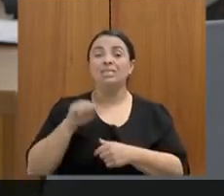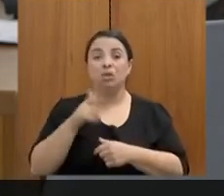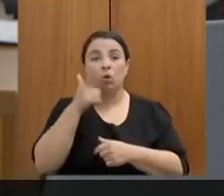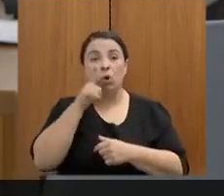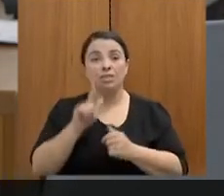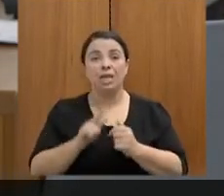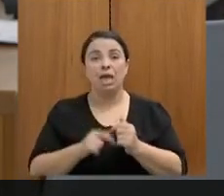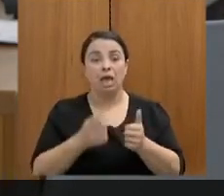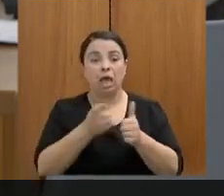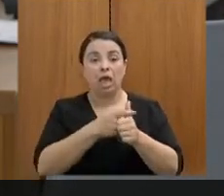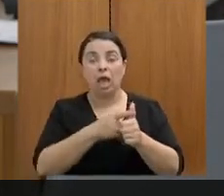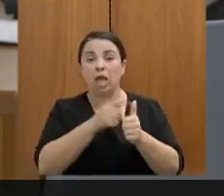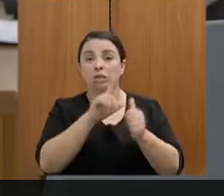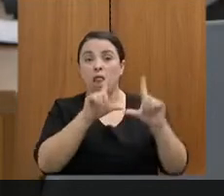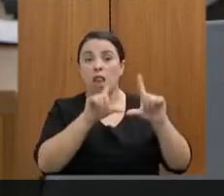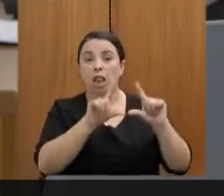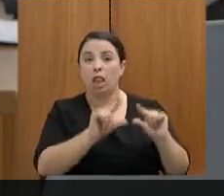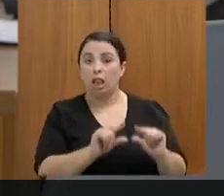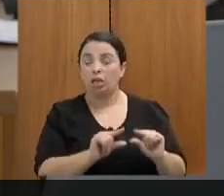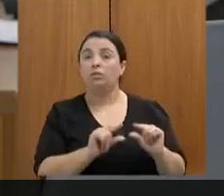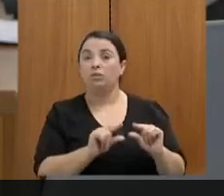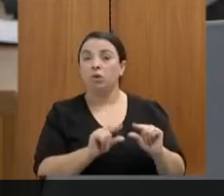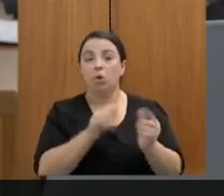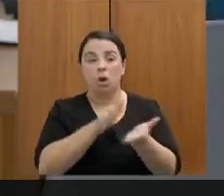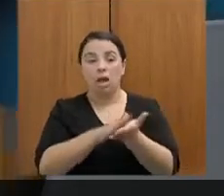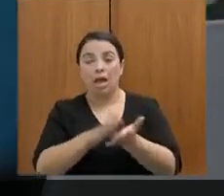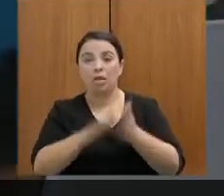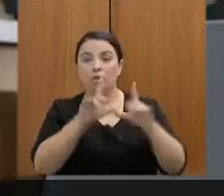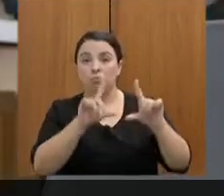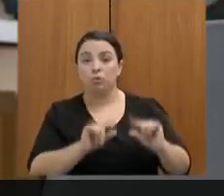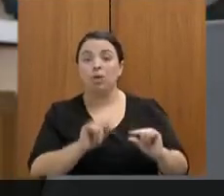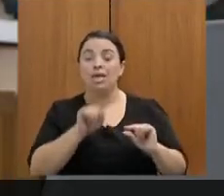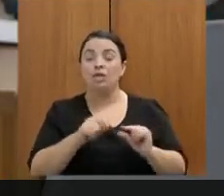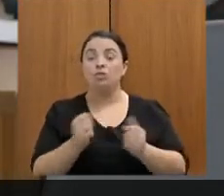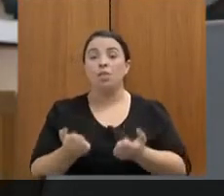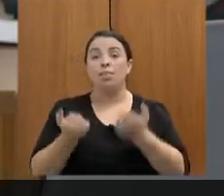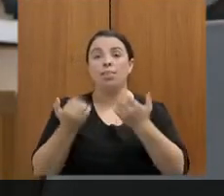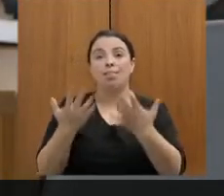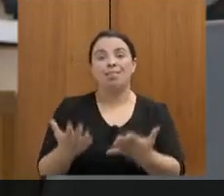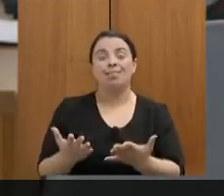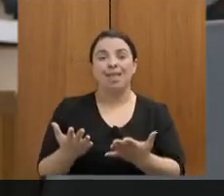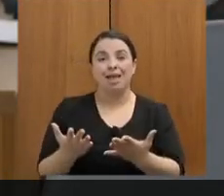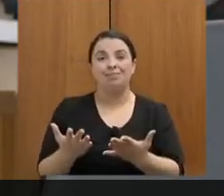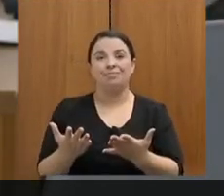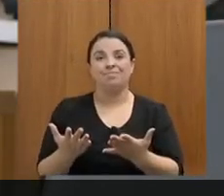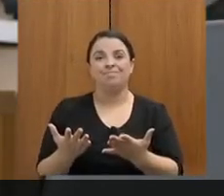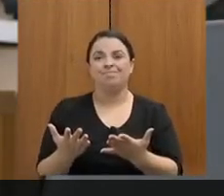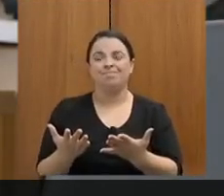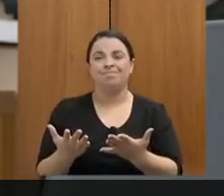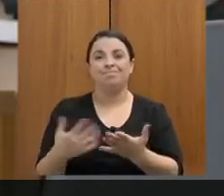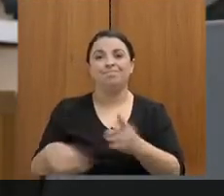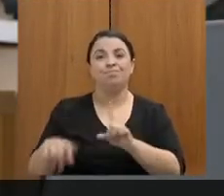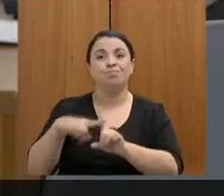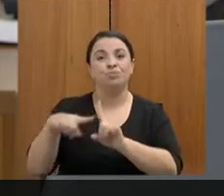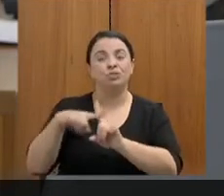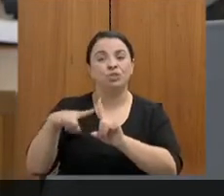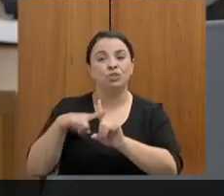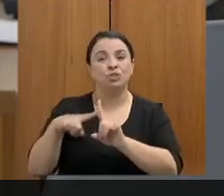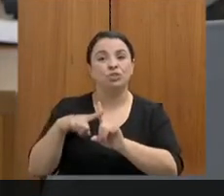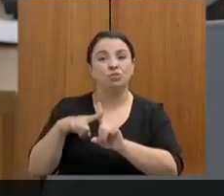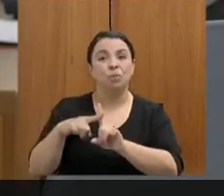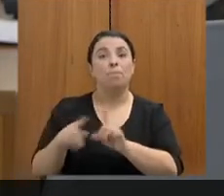mais investimento naquilo que gera resultado na ponta para o cidadão. Então, é importante que a gente não perca isso de vista.